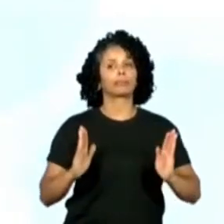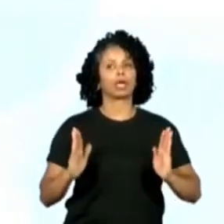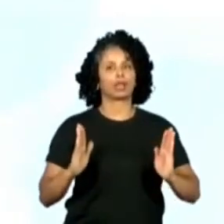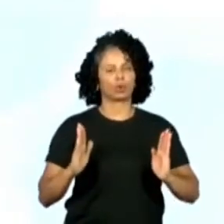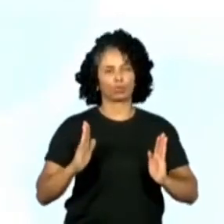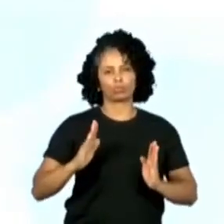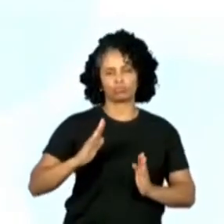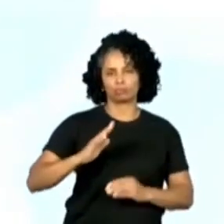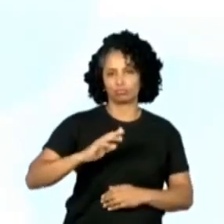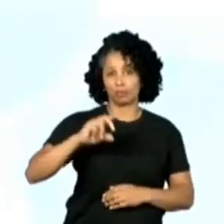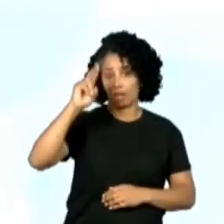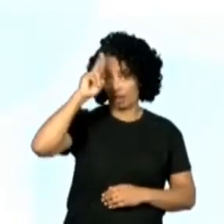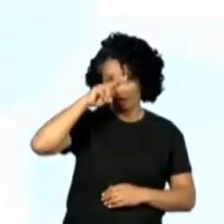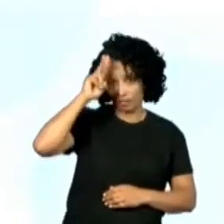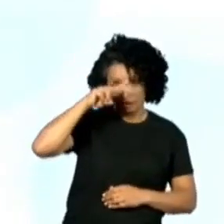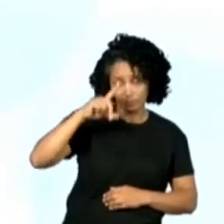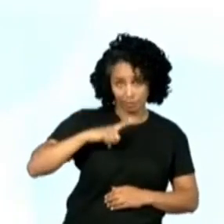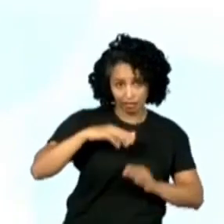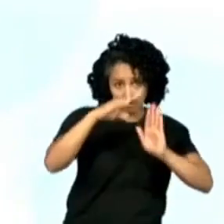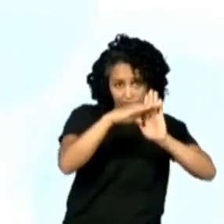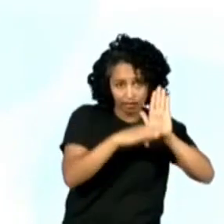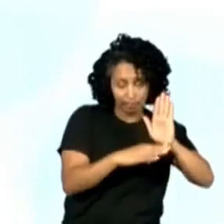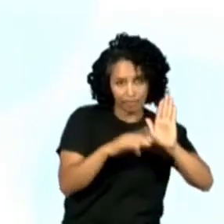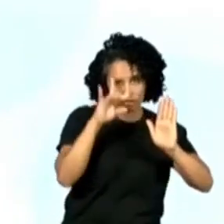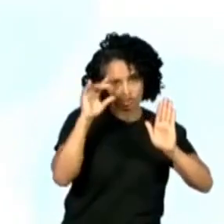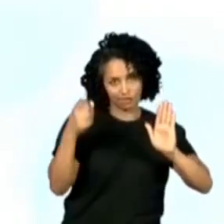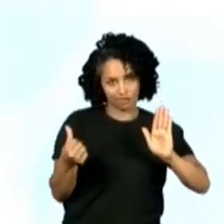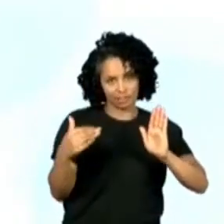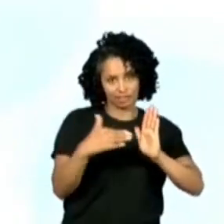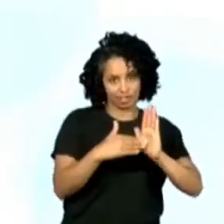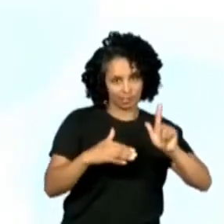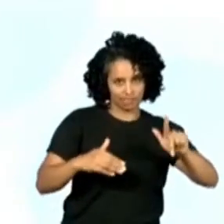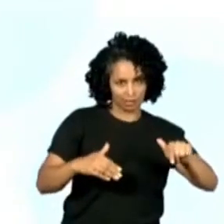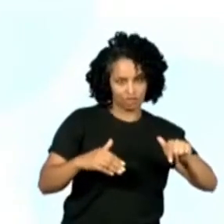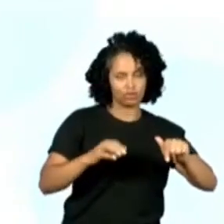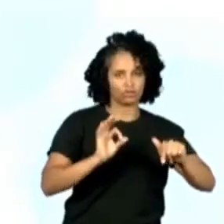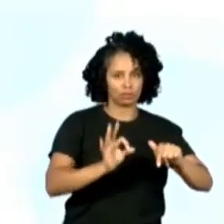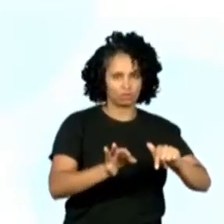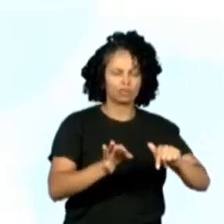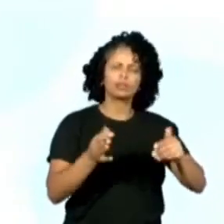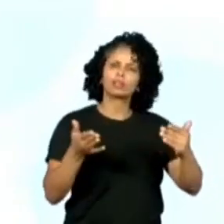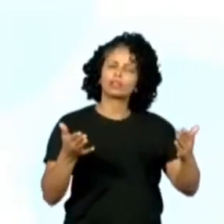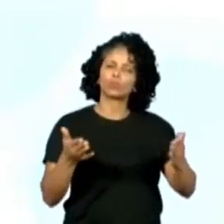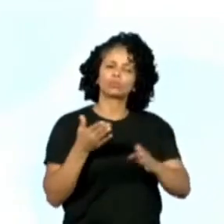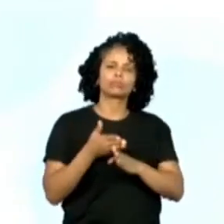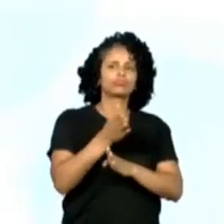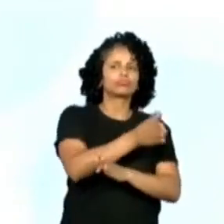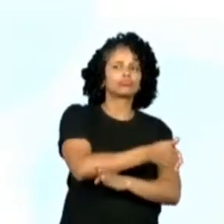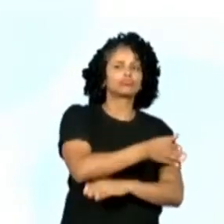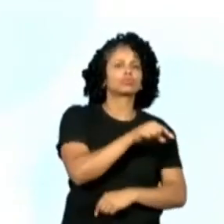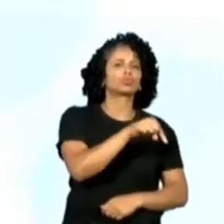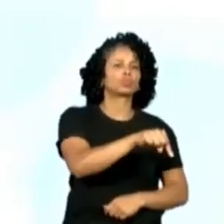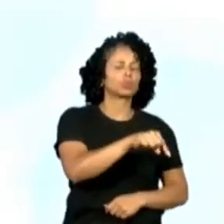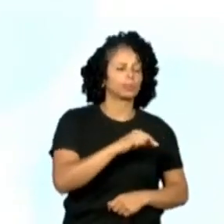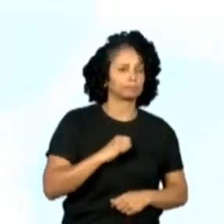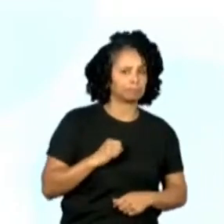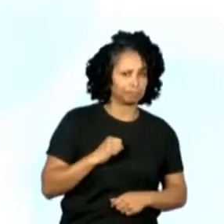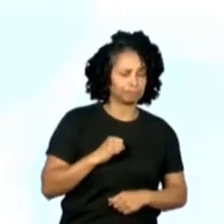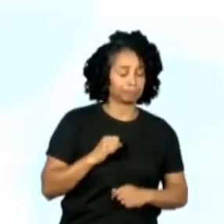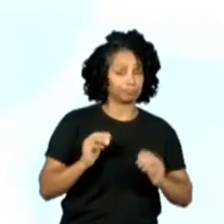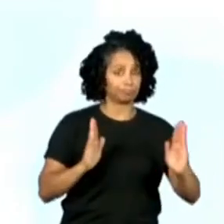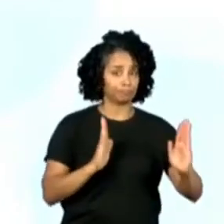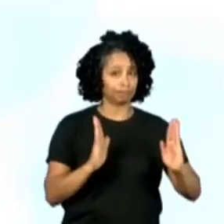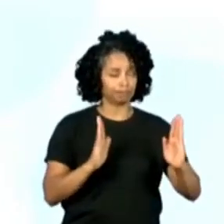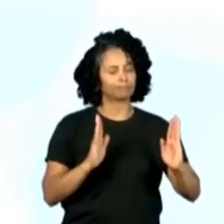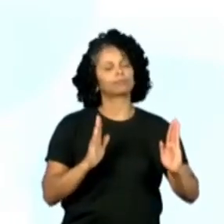ó, lembrando, aquela tabelinha lá é do dia 6 ao dia 17, certo, professor? Sim. E o que tem depois? Então, ó, no período